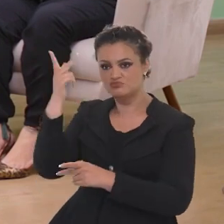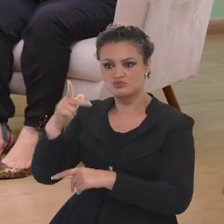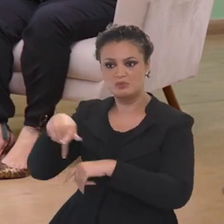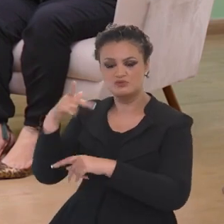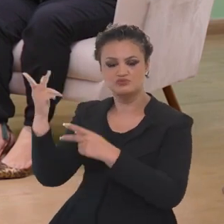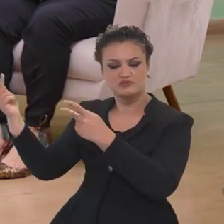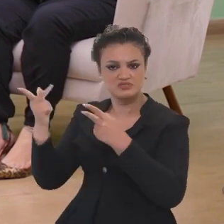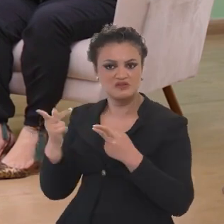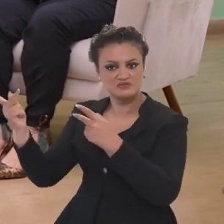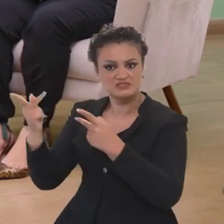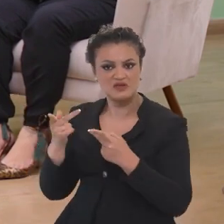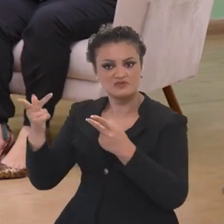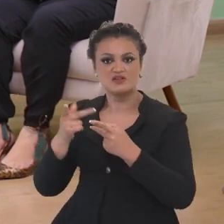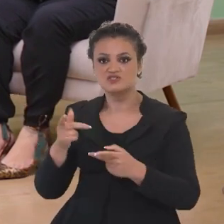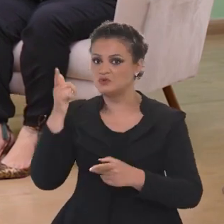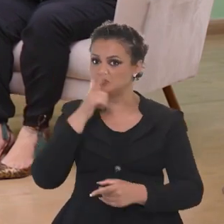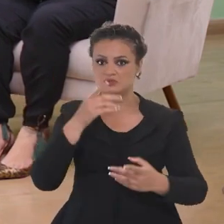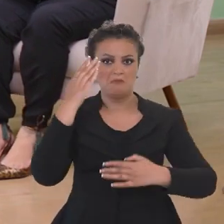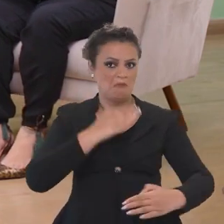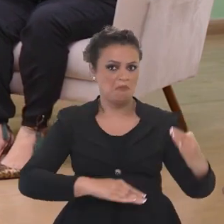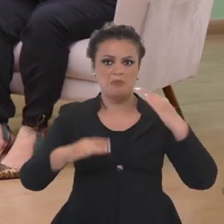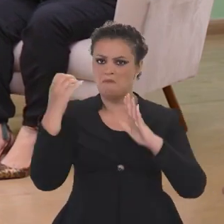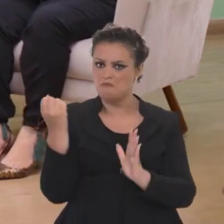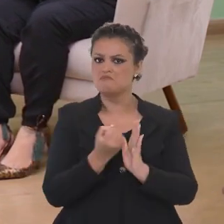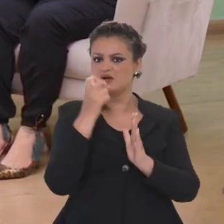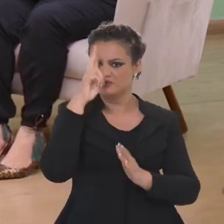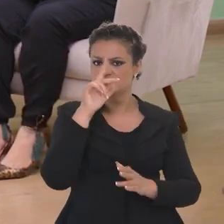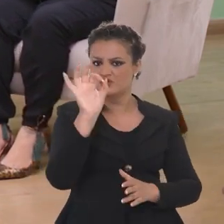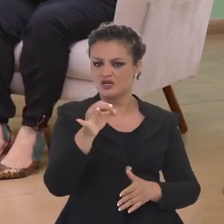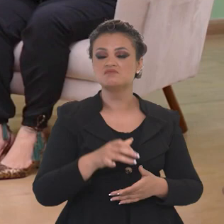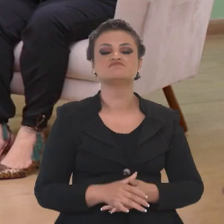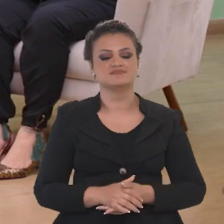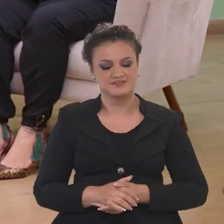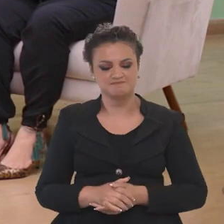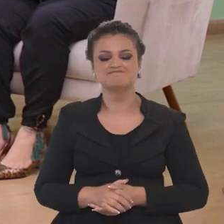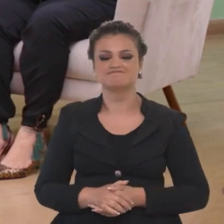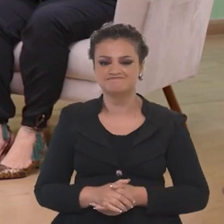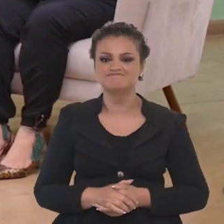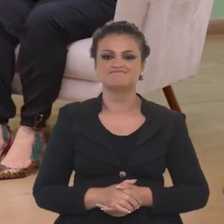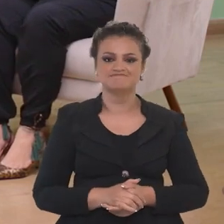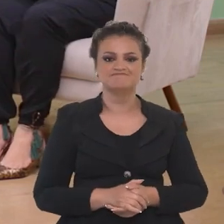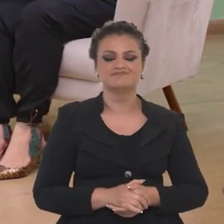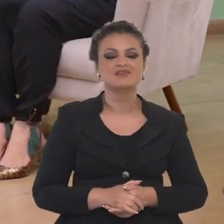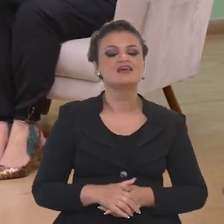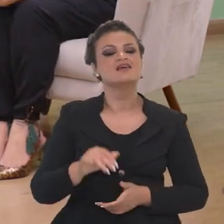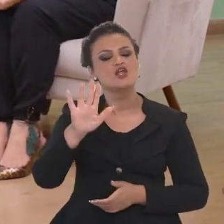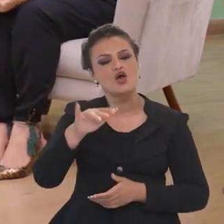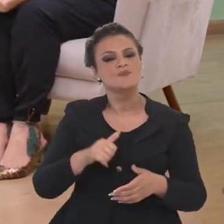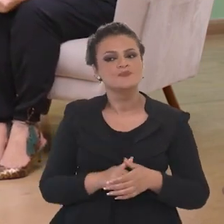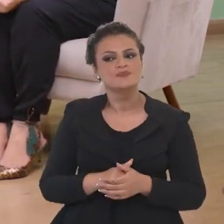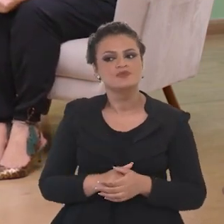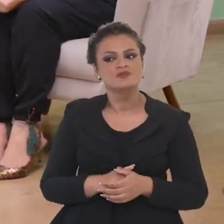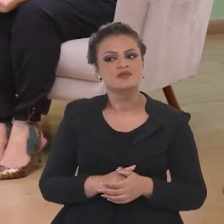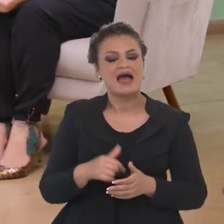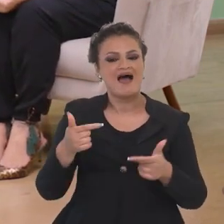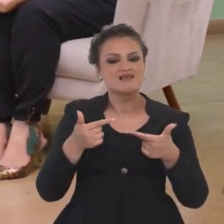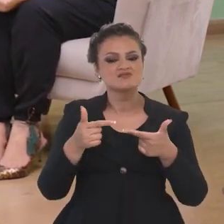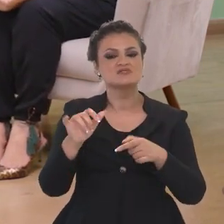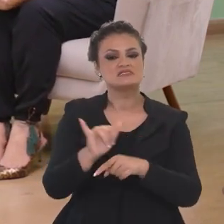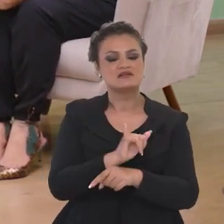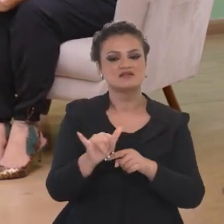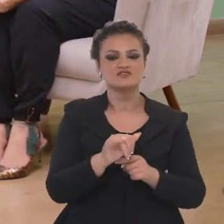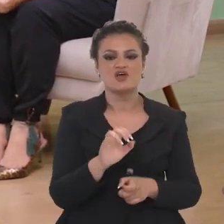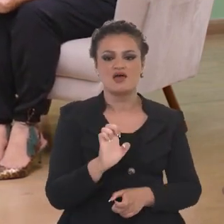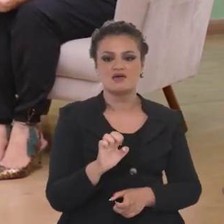milhões de turistas estrangeiros, a gente vai ter um recorde histórico nesse ano. E eu gostaria de saber